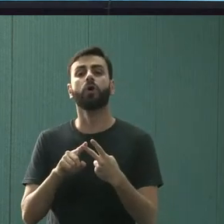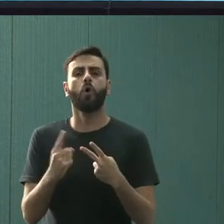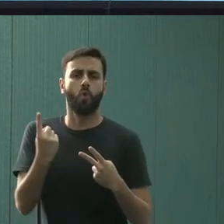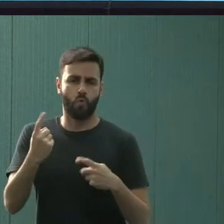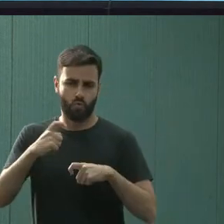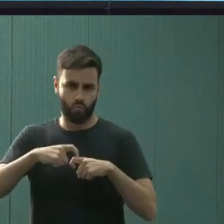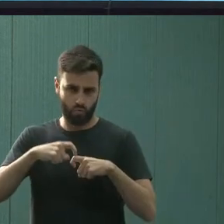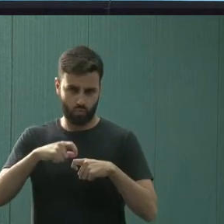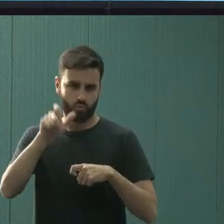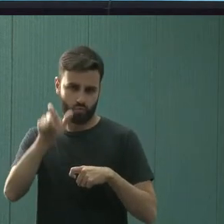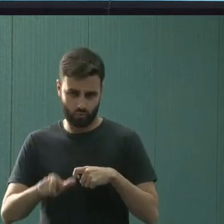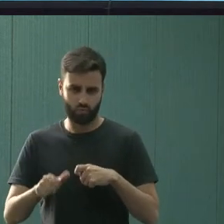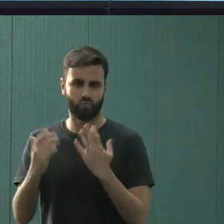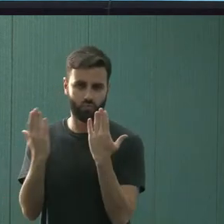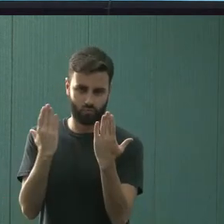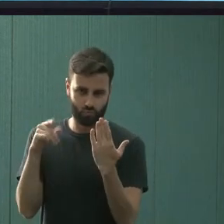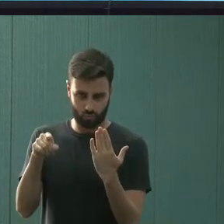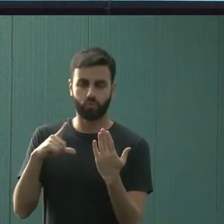momento, breve,